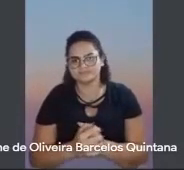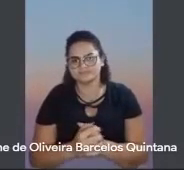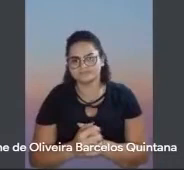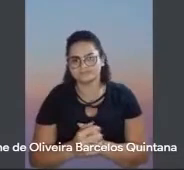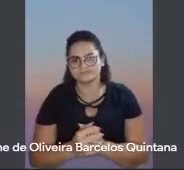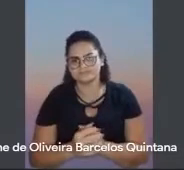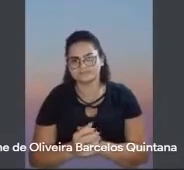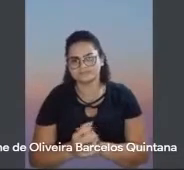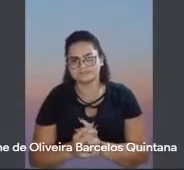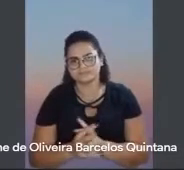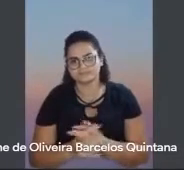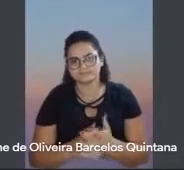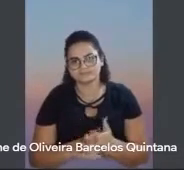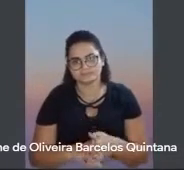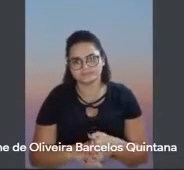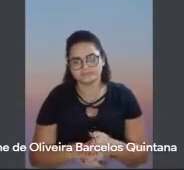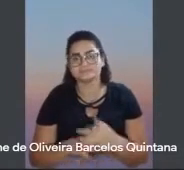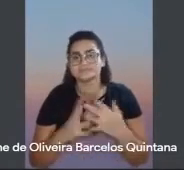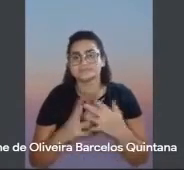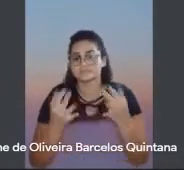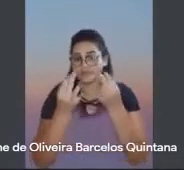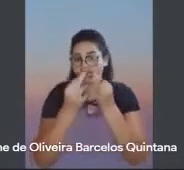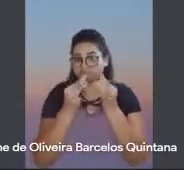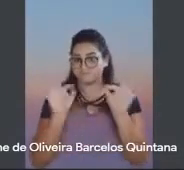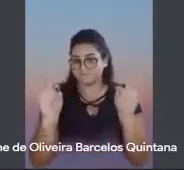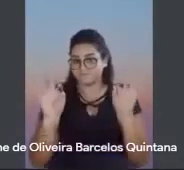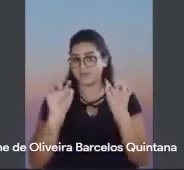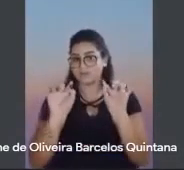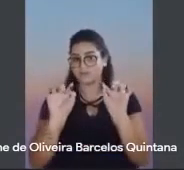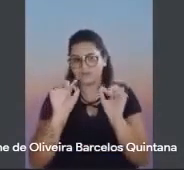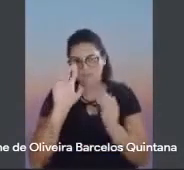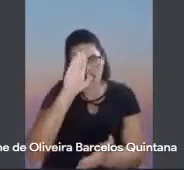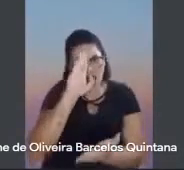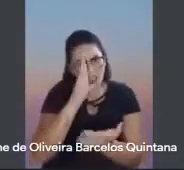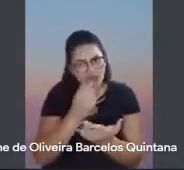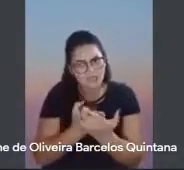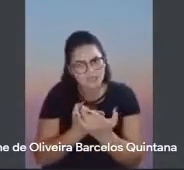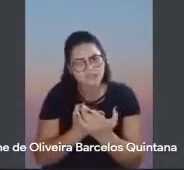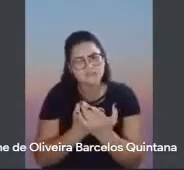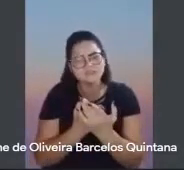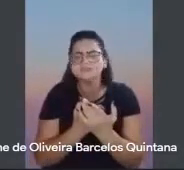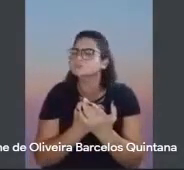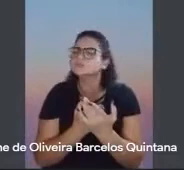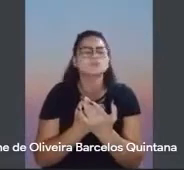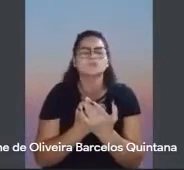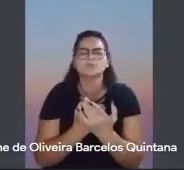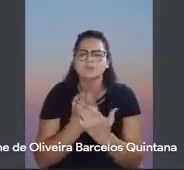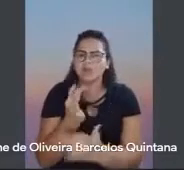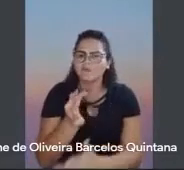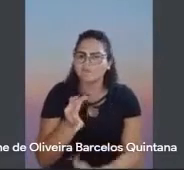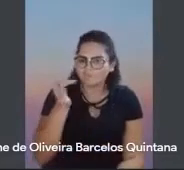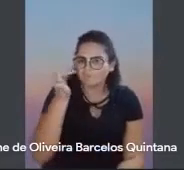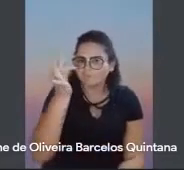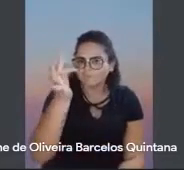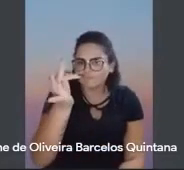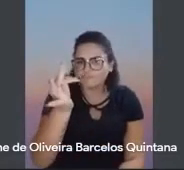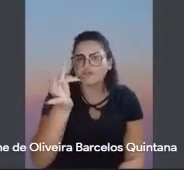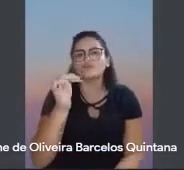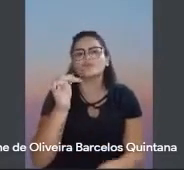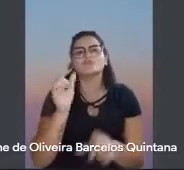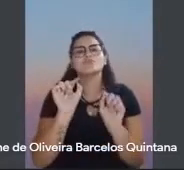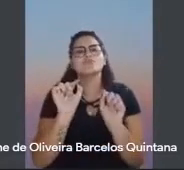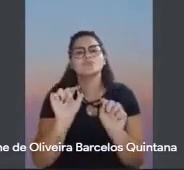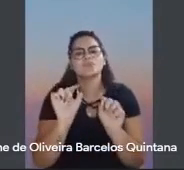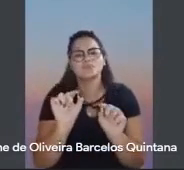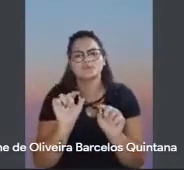A frase é a seguinte, acredito no futuro estabelecimento de uma